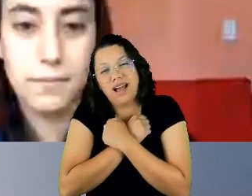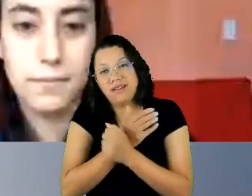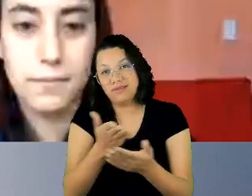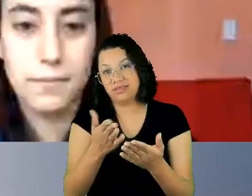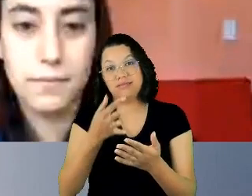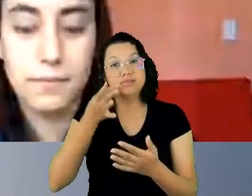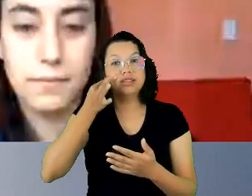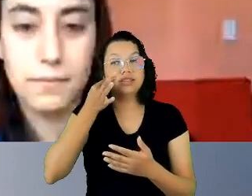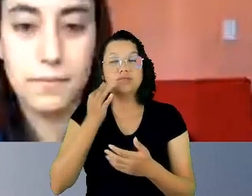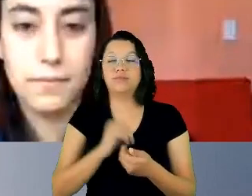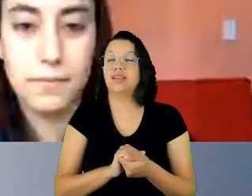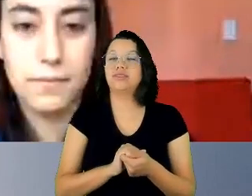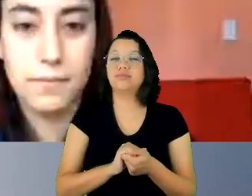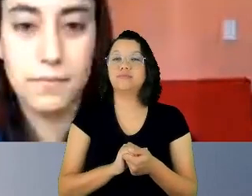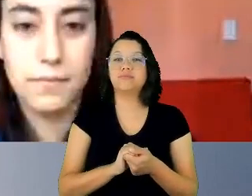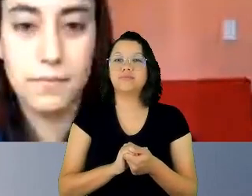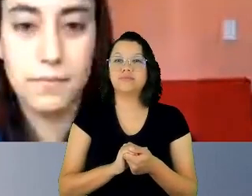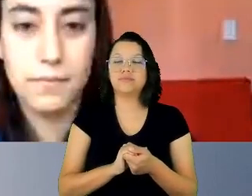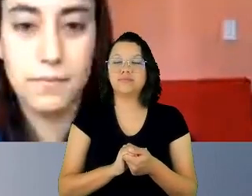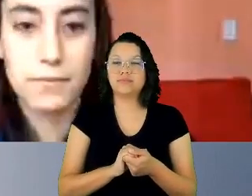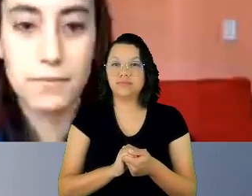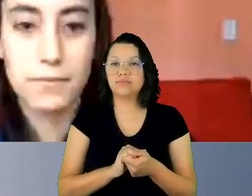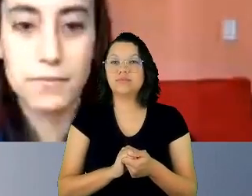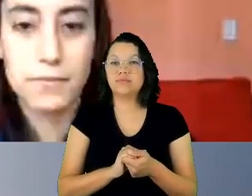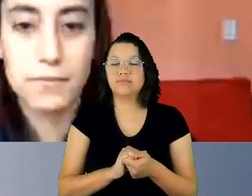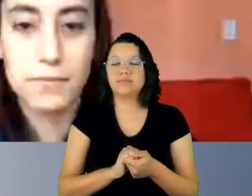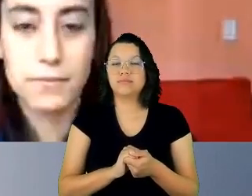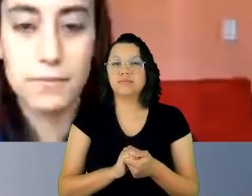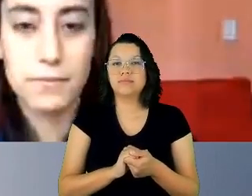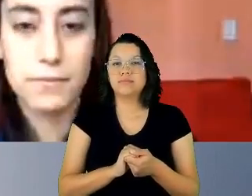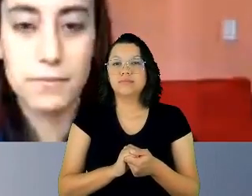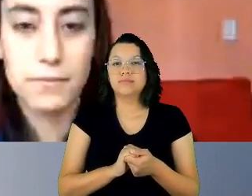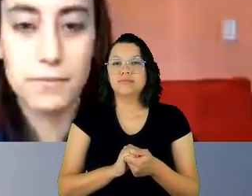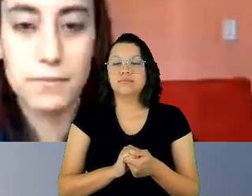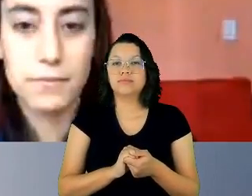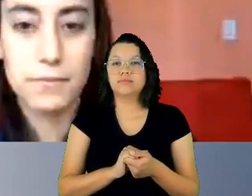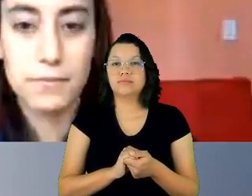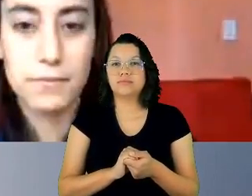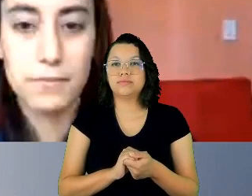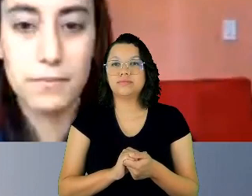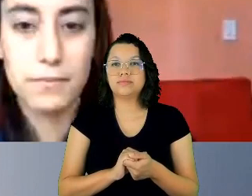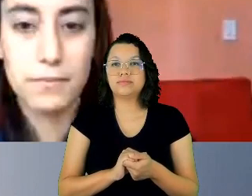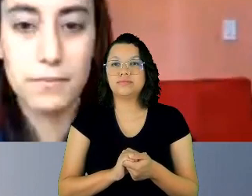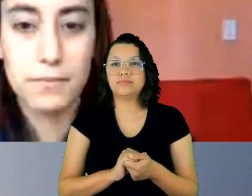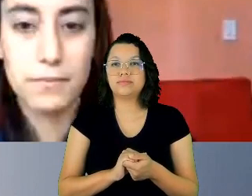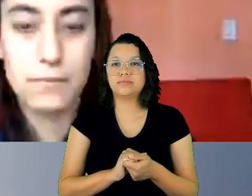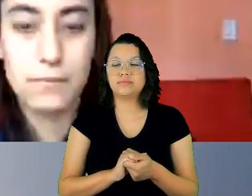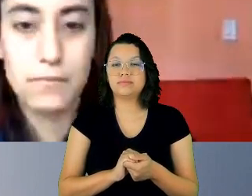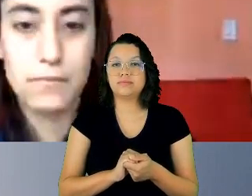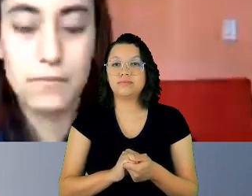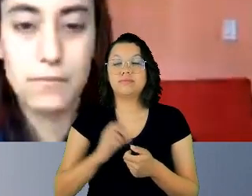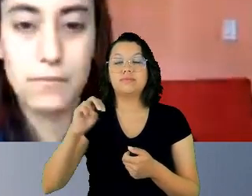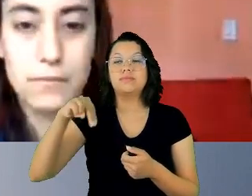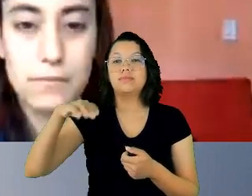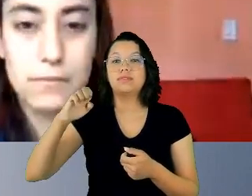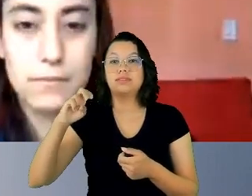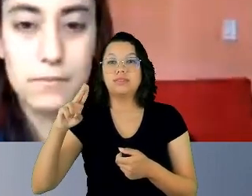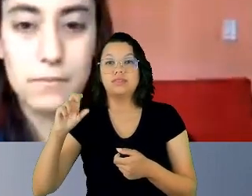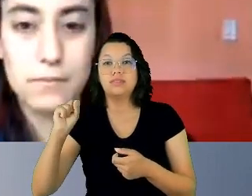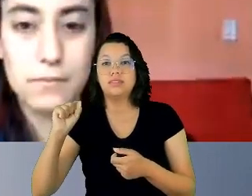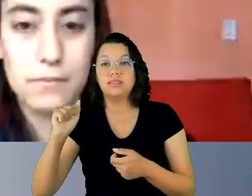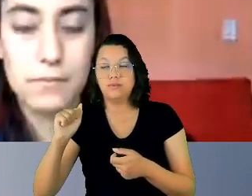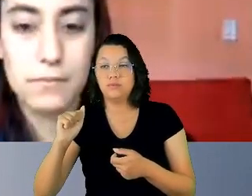solenidade presencial. E a Neuza é bem representativa daquilo que nós